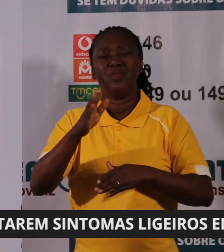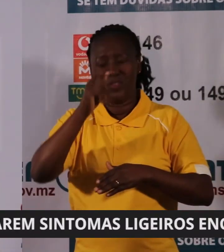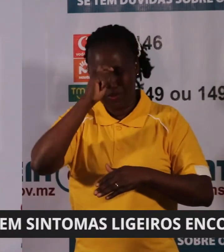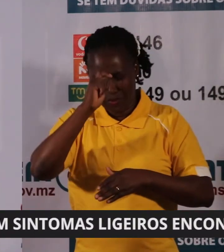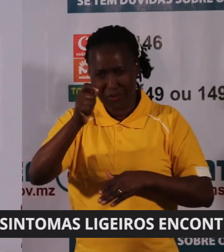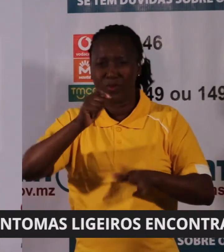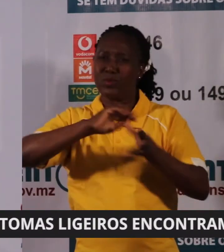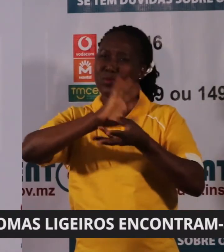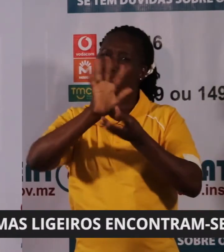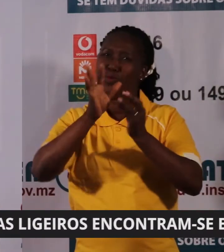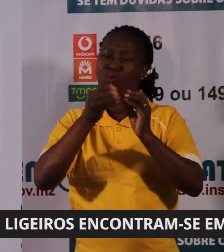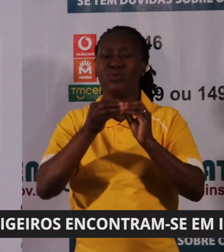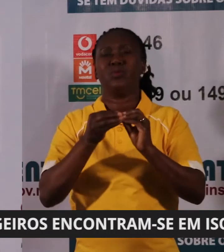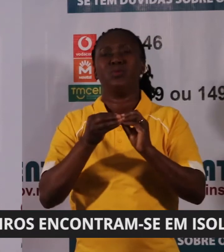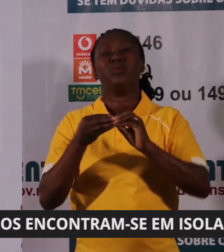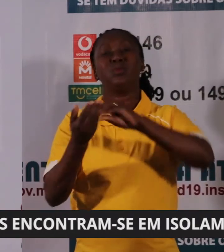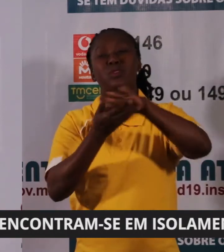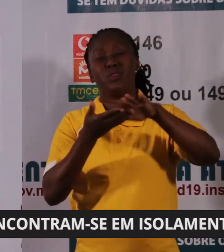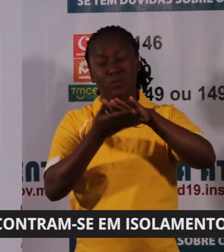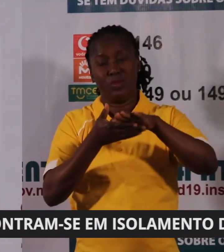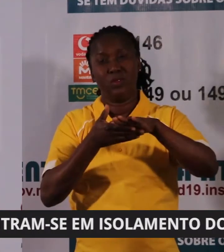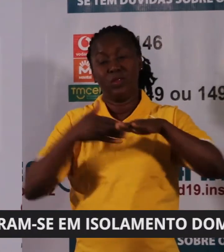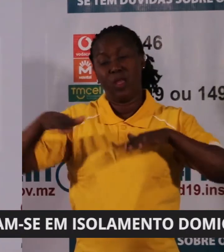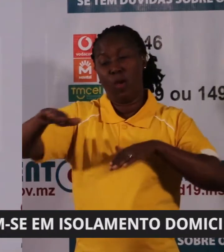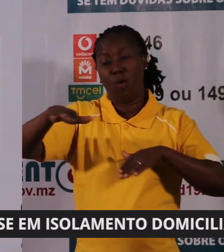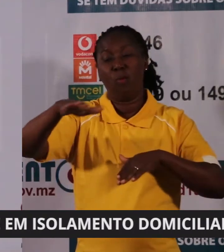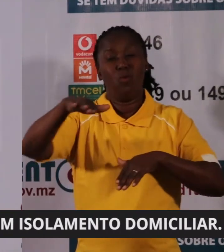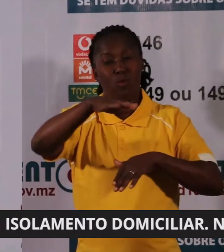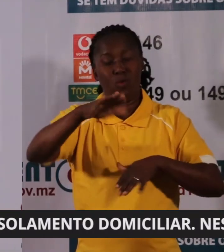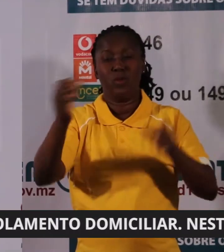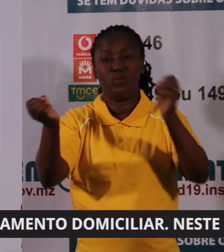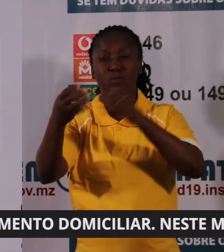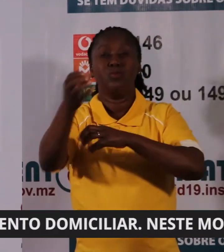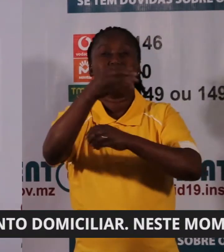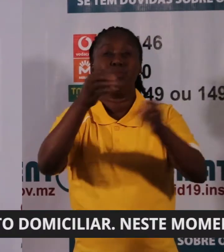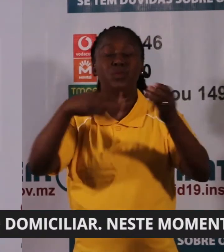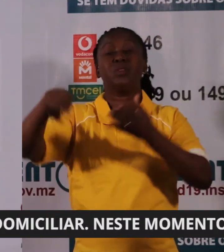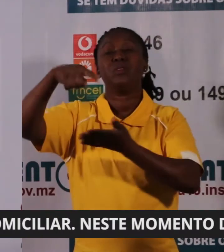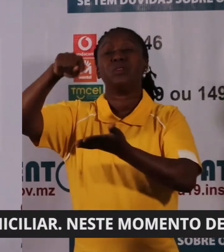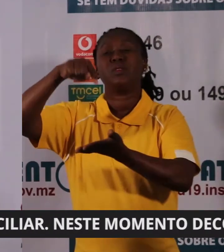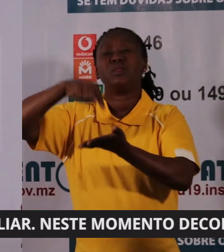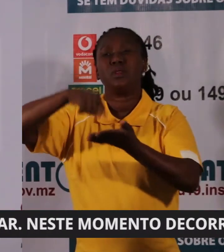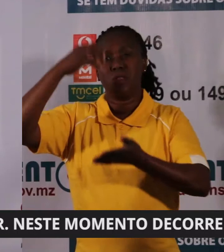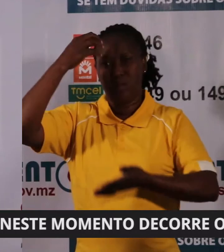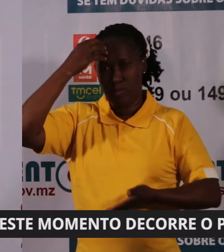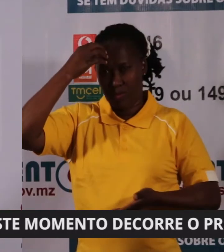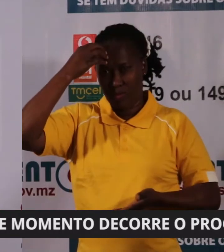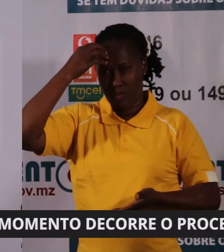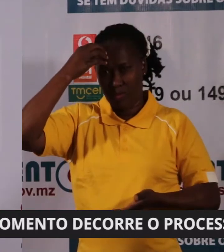de padrão de transmissão comunitária na cidade do Maputo.